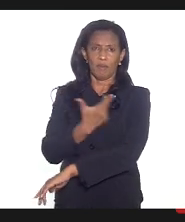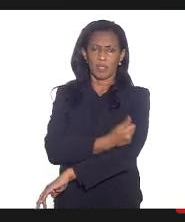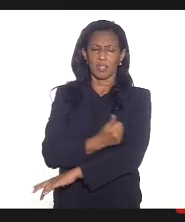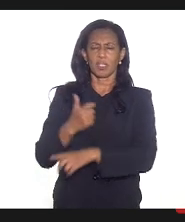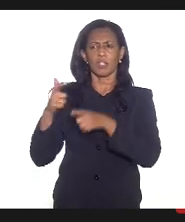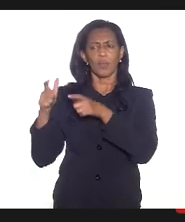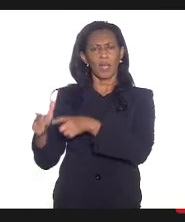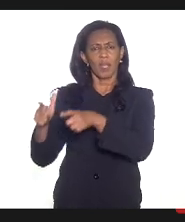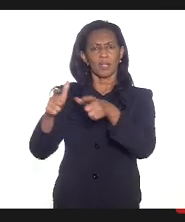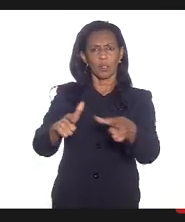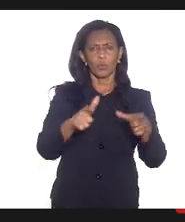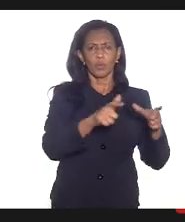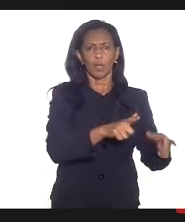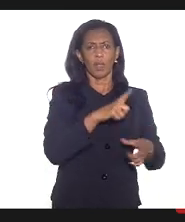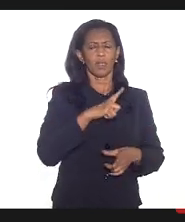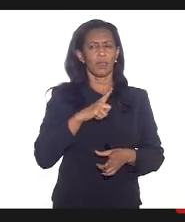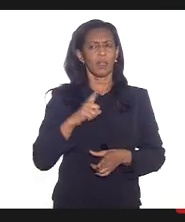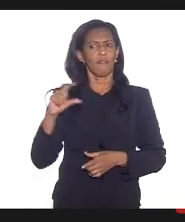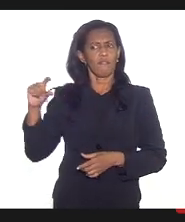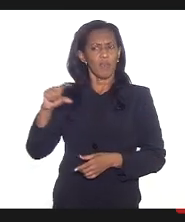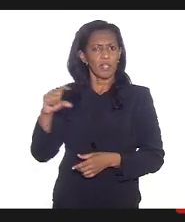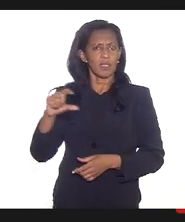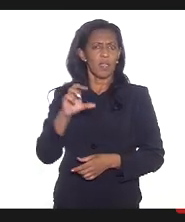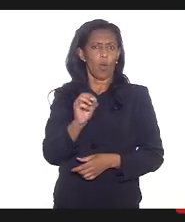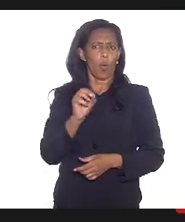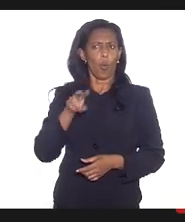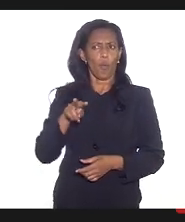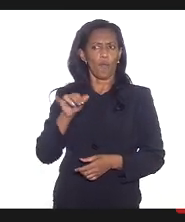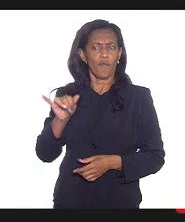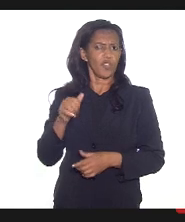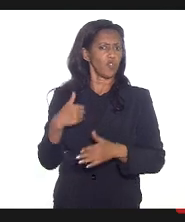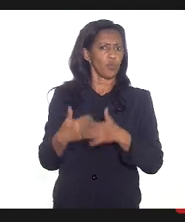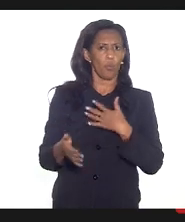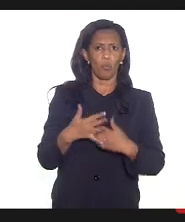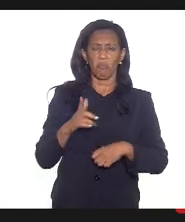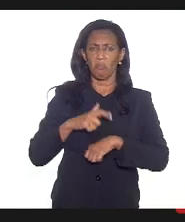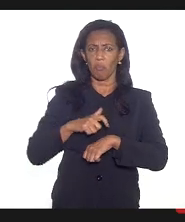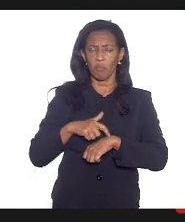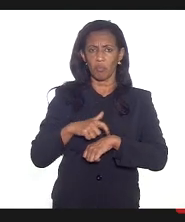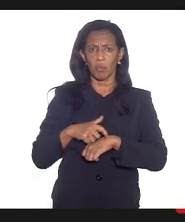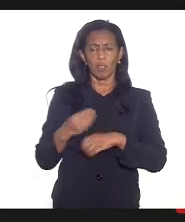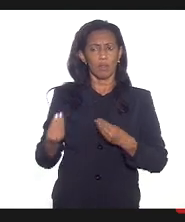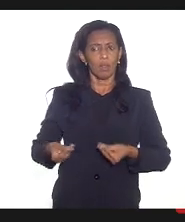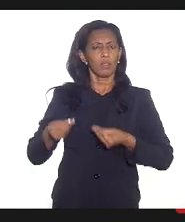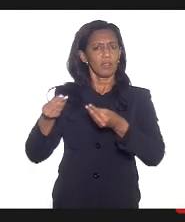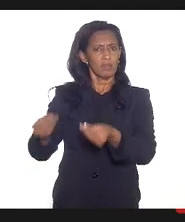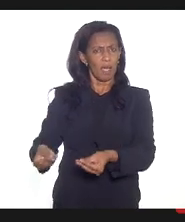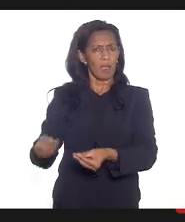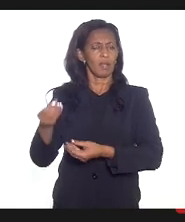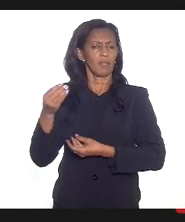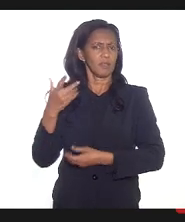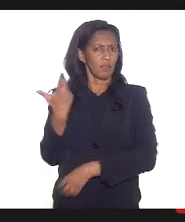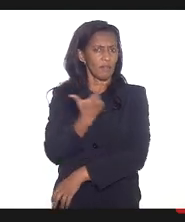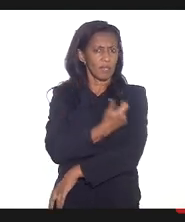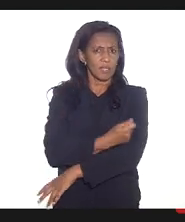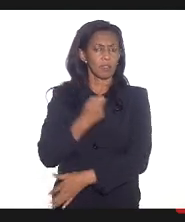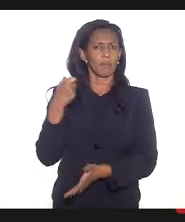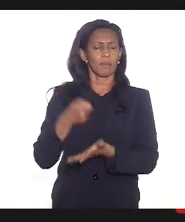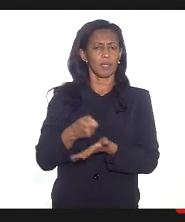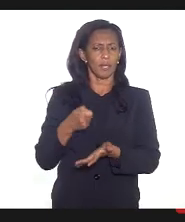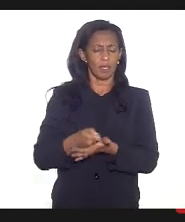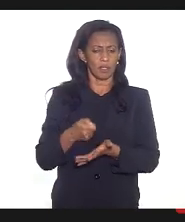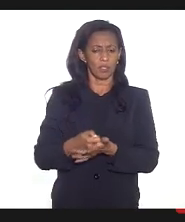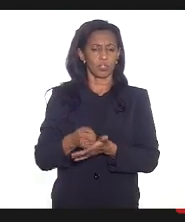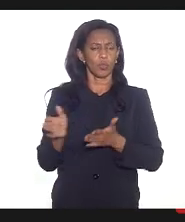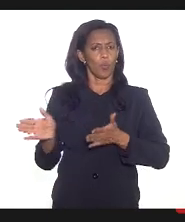local onde a gente tem a vacina de covid que a gente possa a qualquer momento ofertar essa vacina para garantir